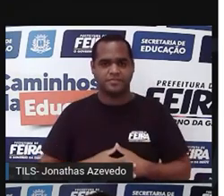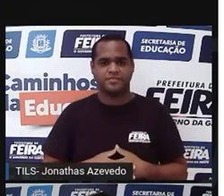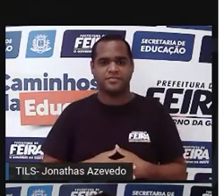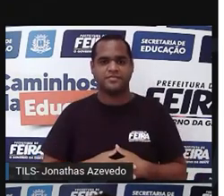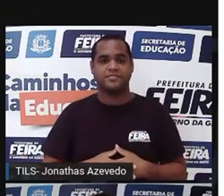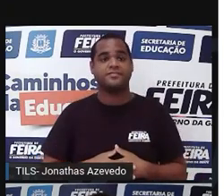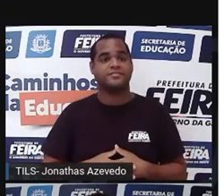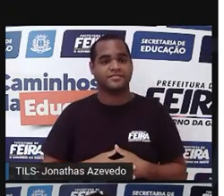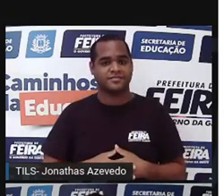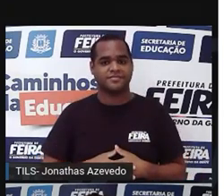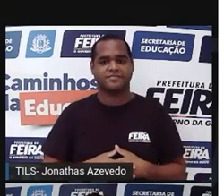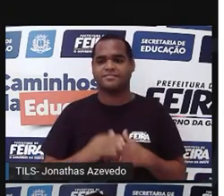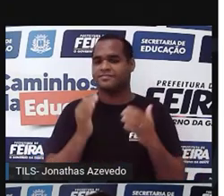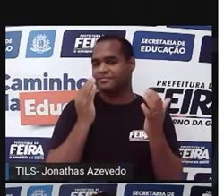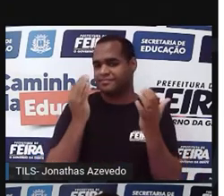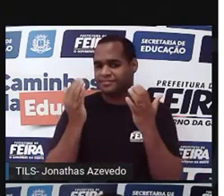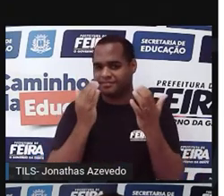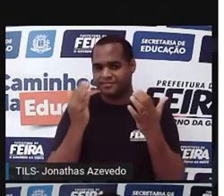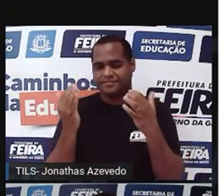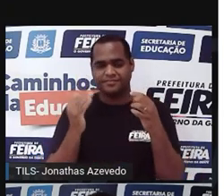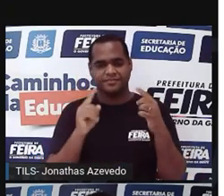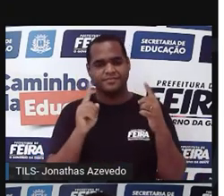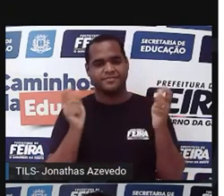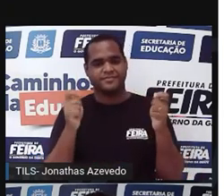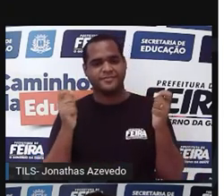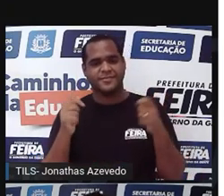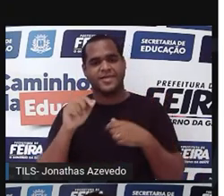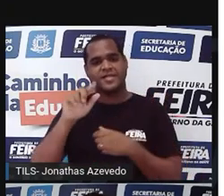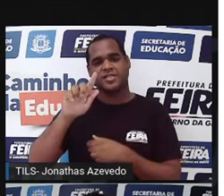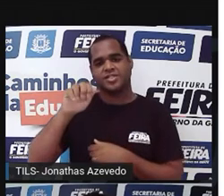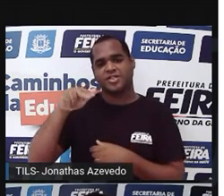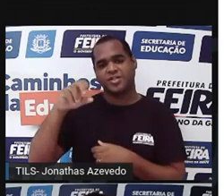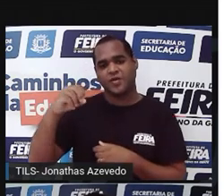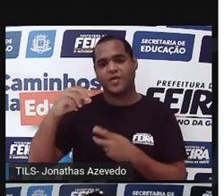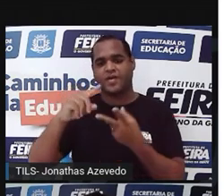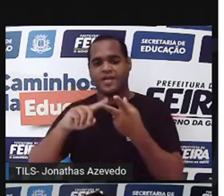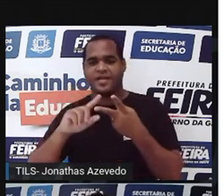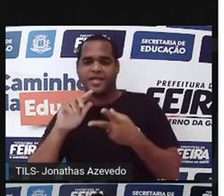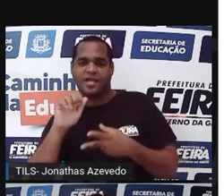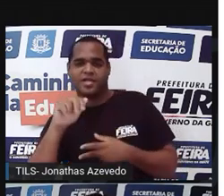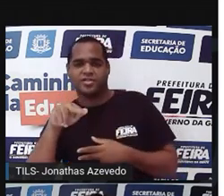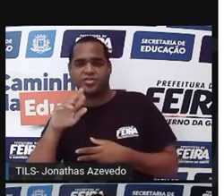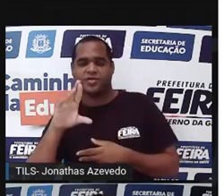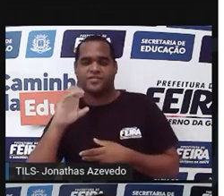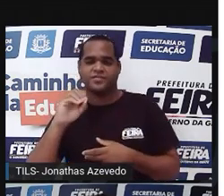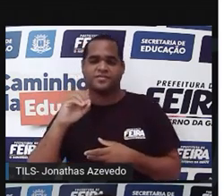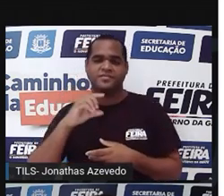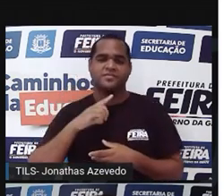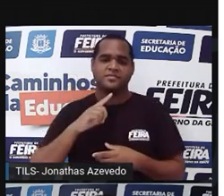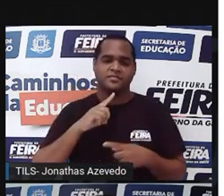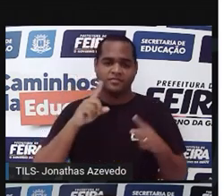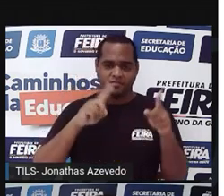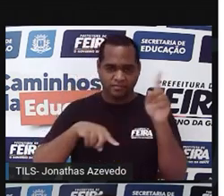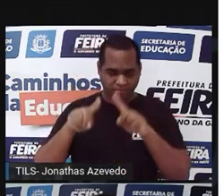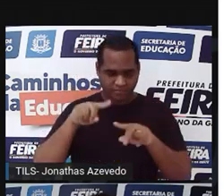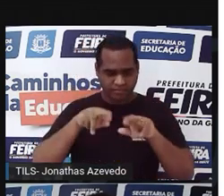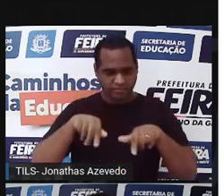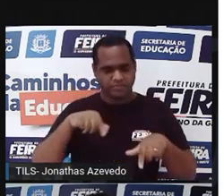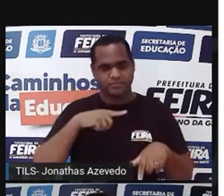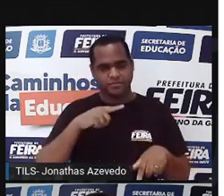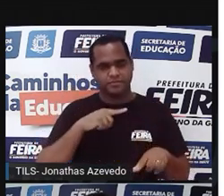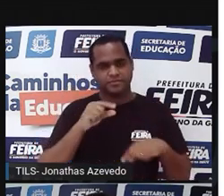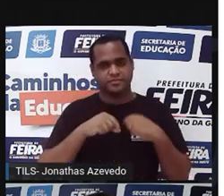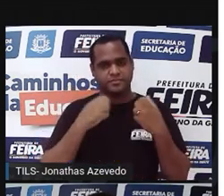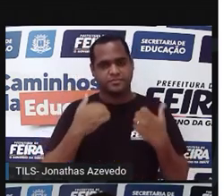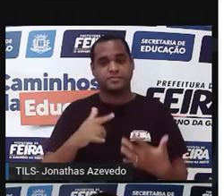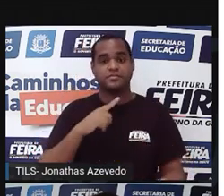Vamos lá pra comparação entre os gimnospermas e angiospermas, que foi o que a gente estudou hoje. Então, a geração que é dominante nas gimnospermas é